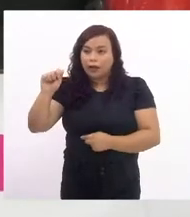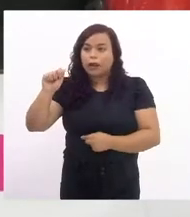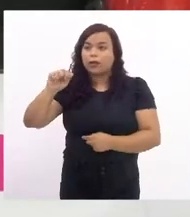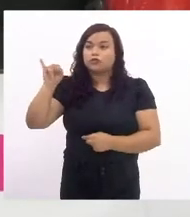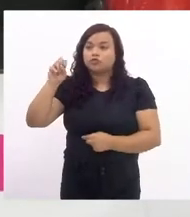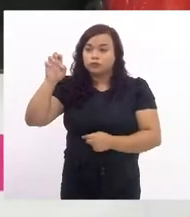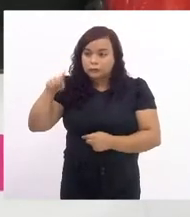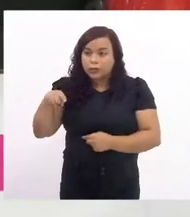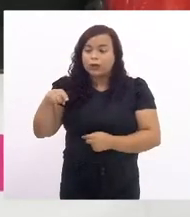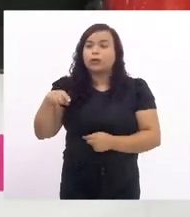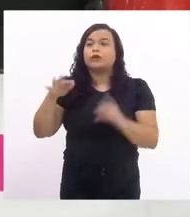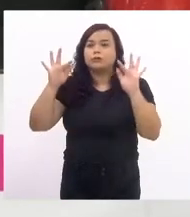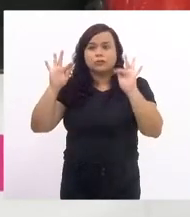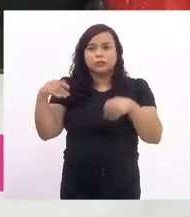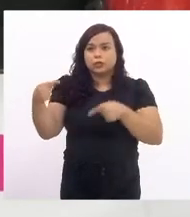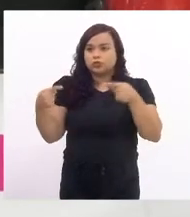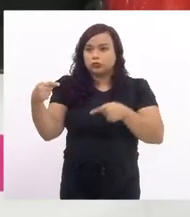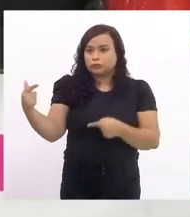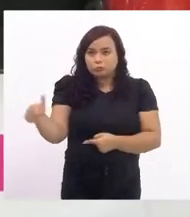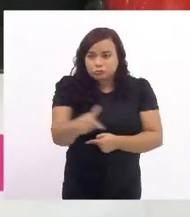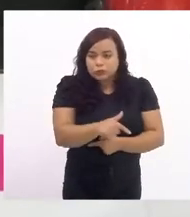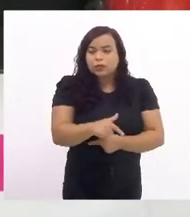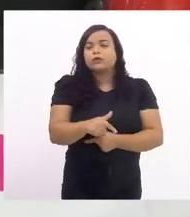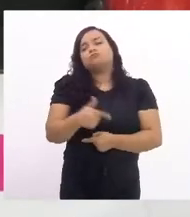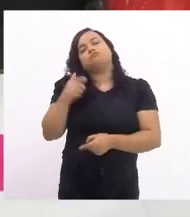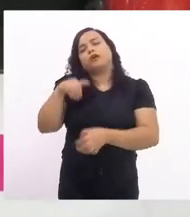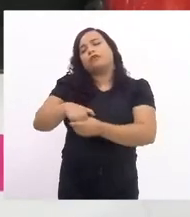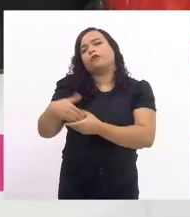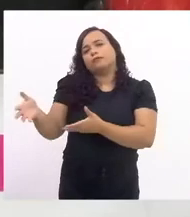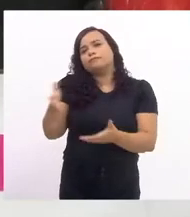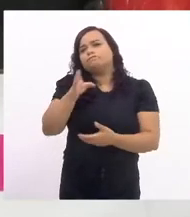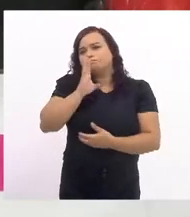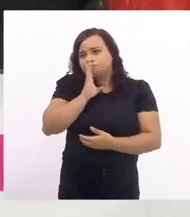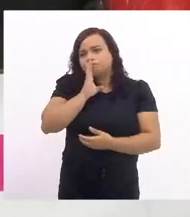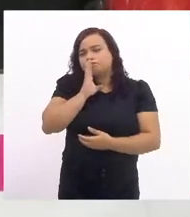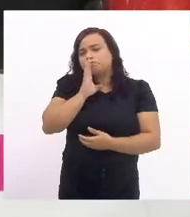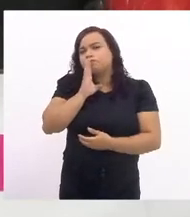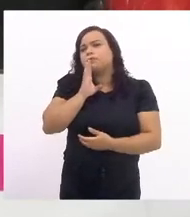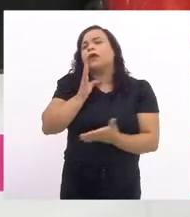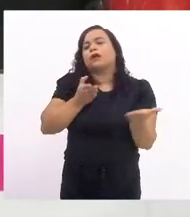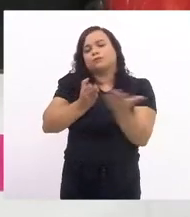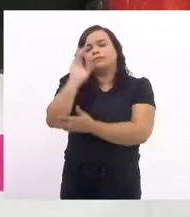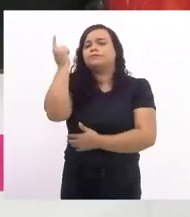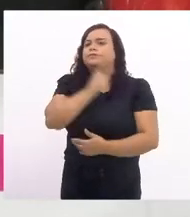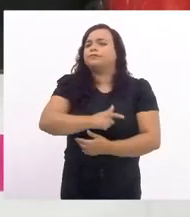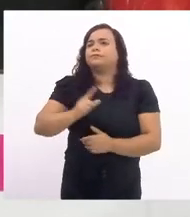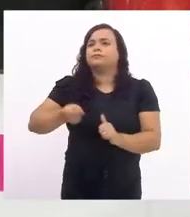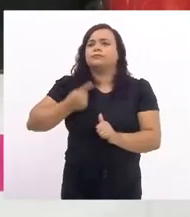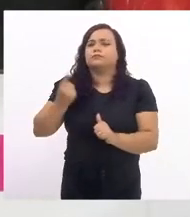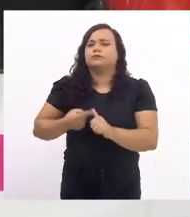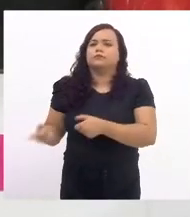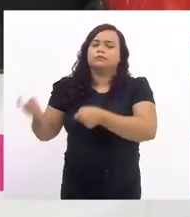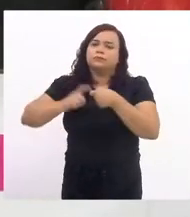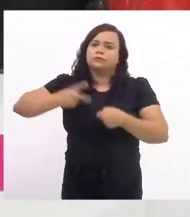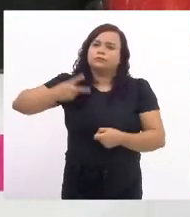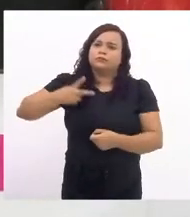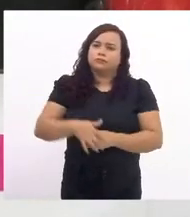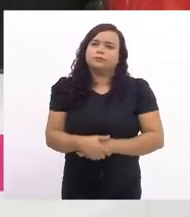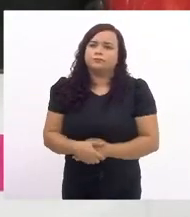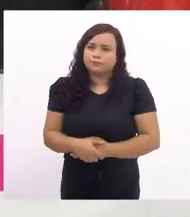discutir, encerrada a discussão, em votação, os senhores que aprovam e manejam como estão, aprovado em primeira, retorno em segundo.